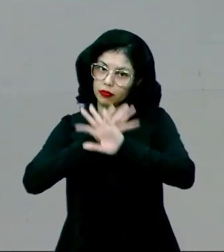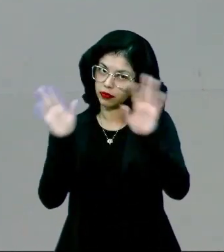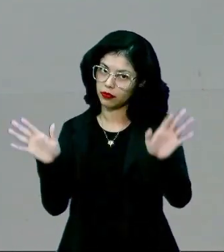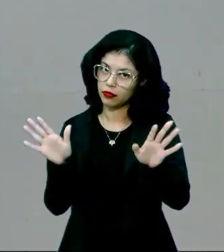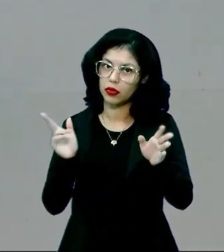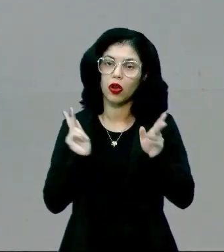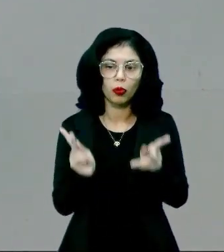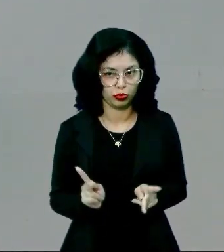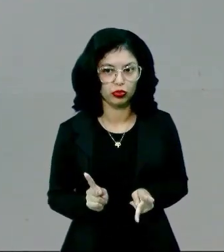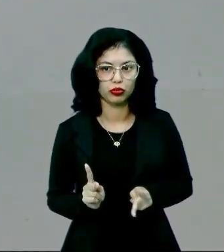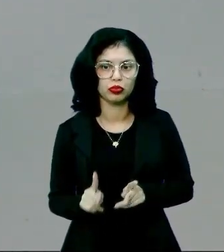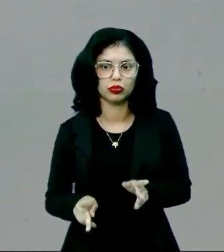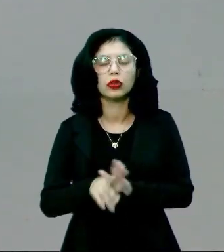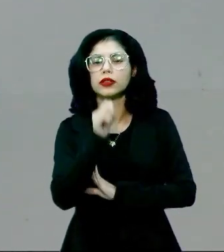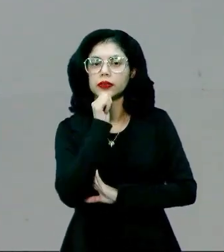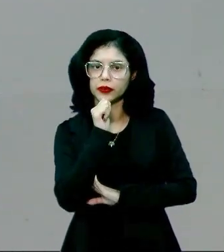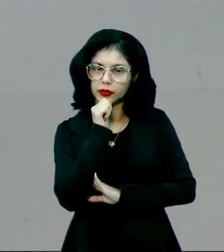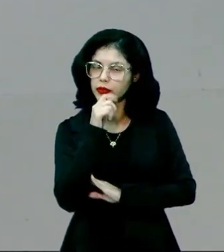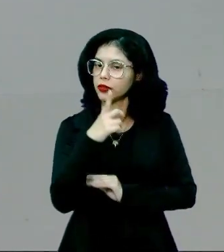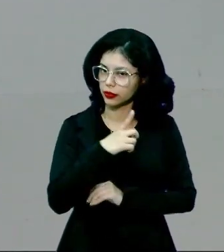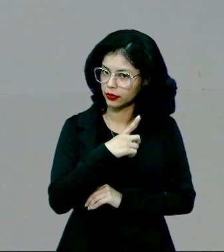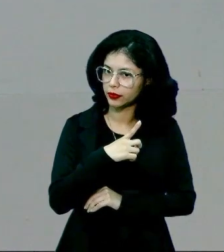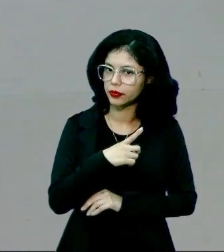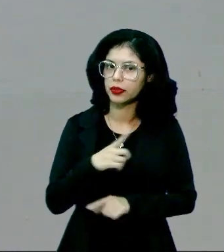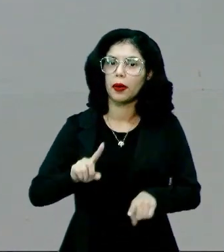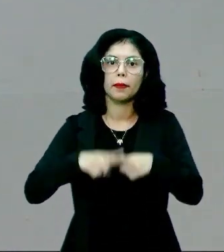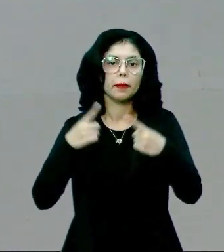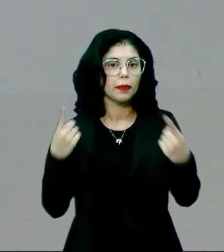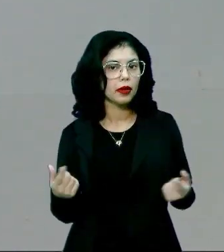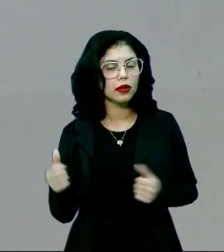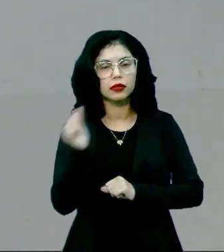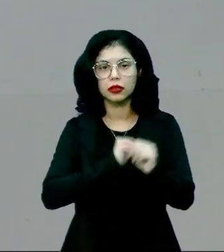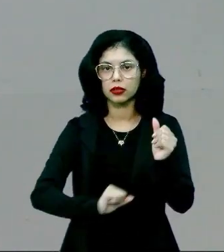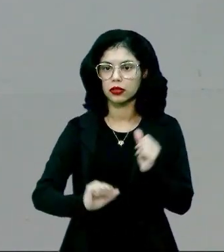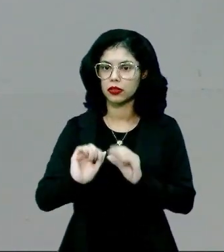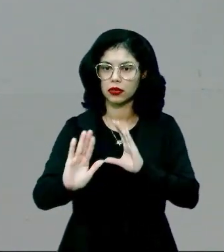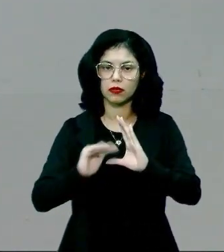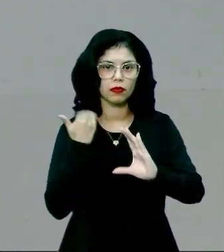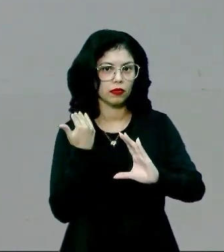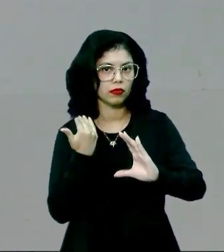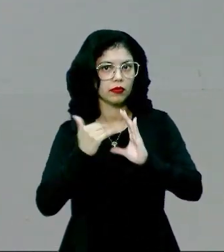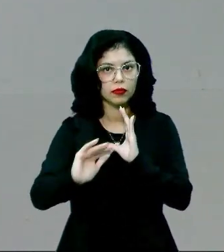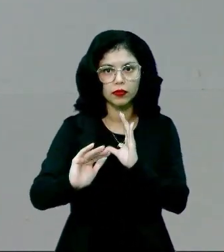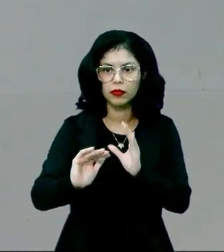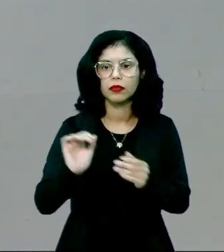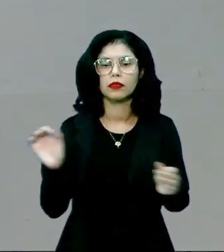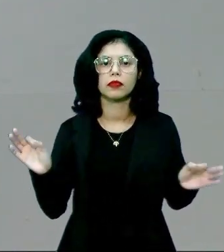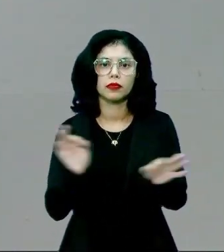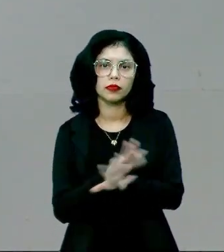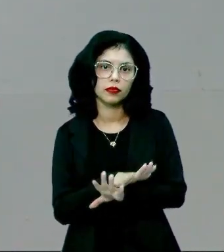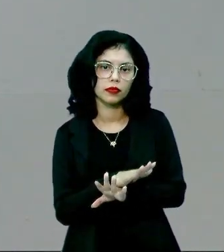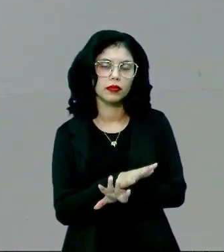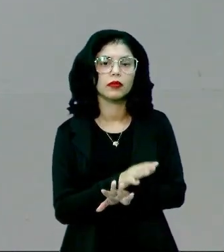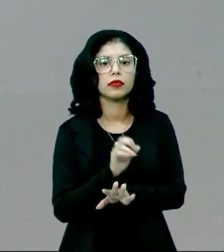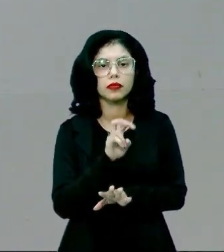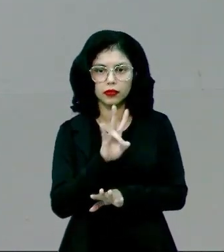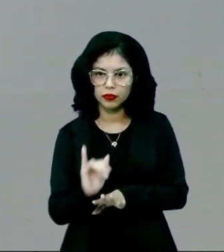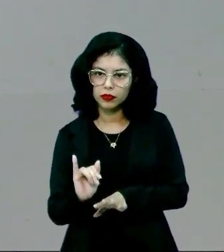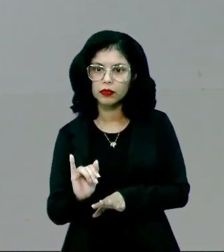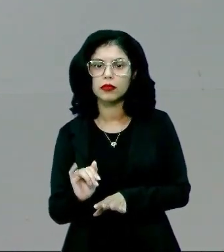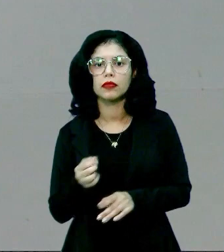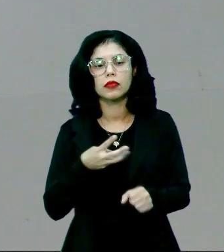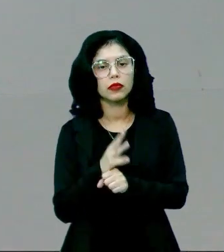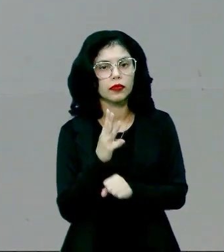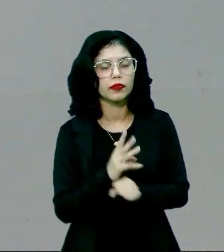claro, é um comportamento que ainda existe, mas a troca de mensagens, ela acabou via o WhatsApp.